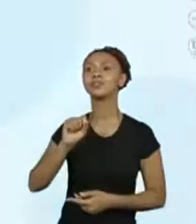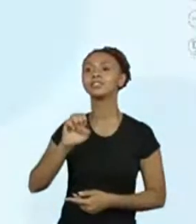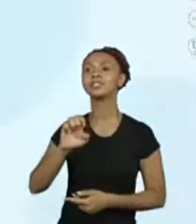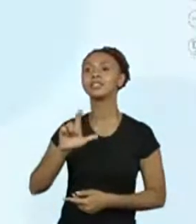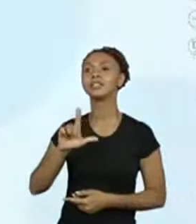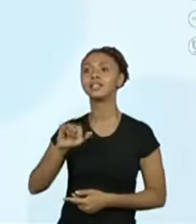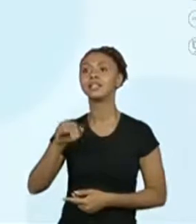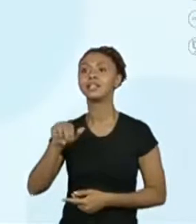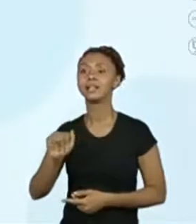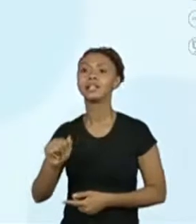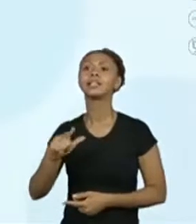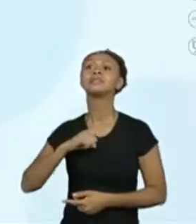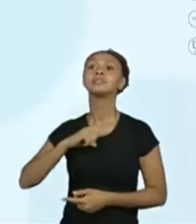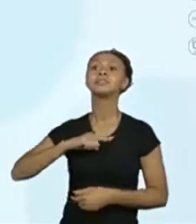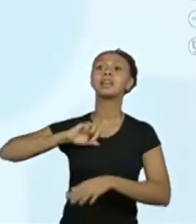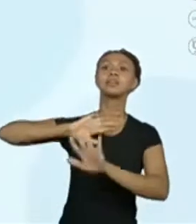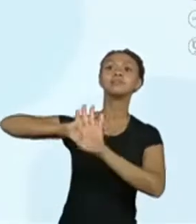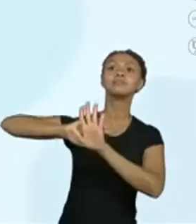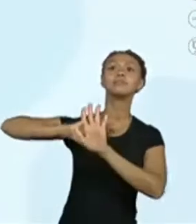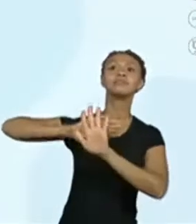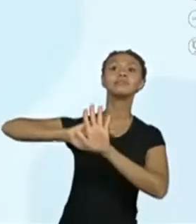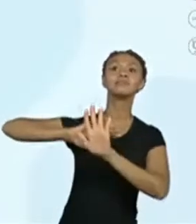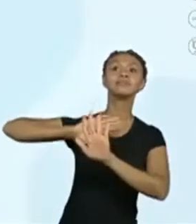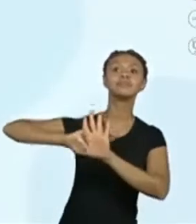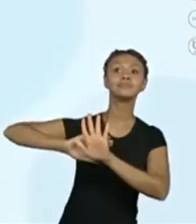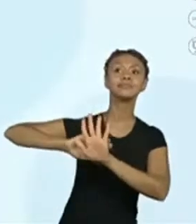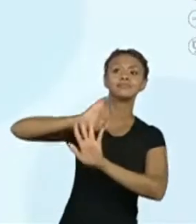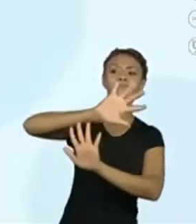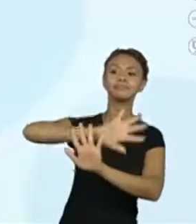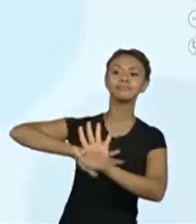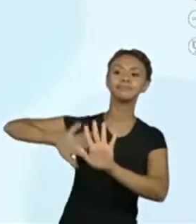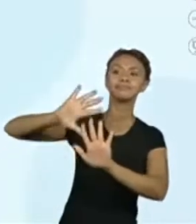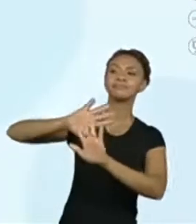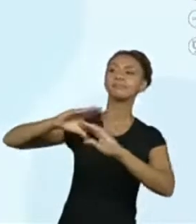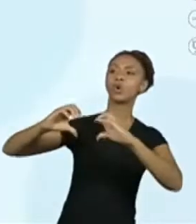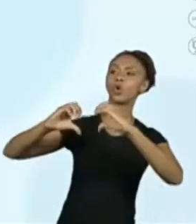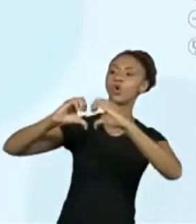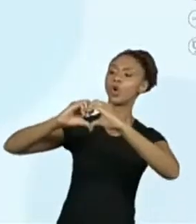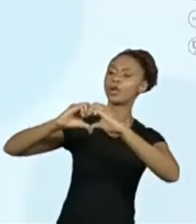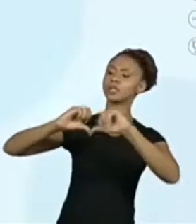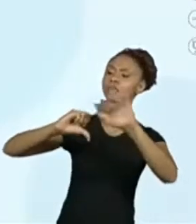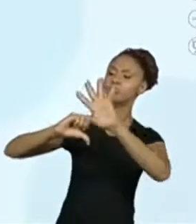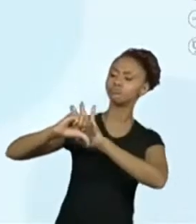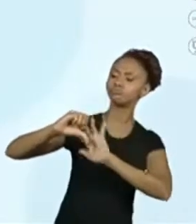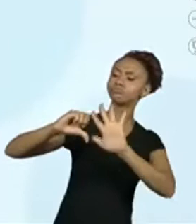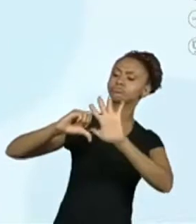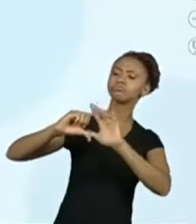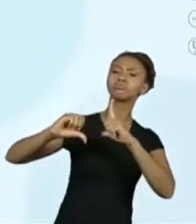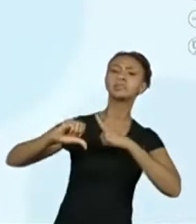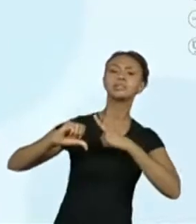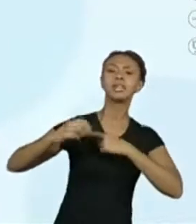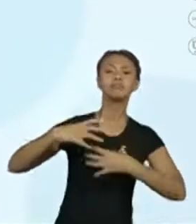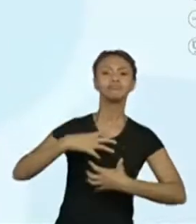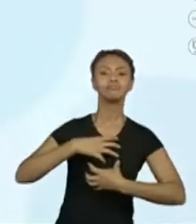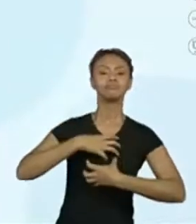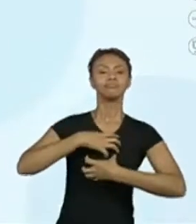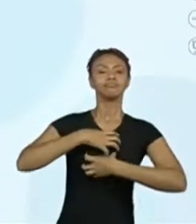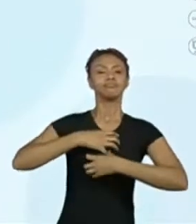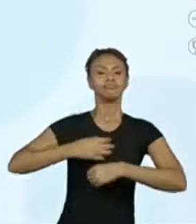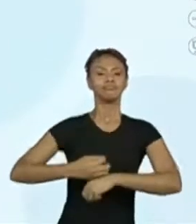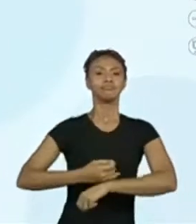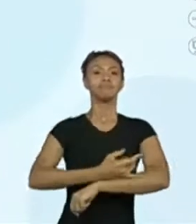informações implícitas, neste coração, fala dos sentimentos. Que beleza.